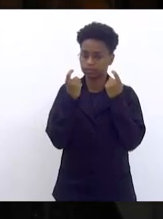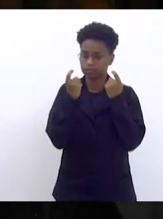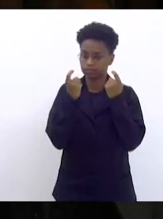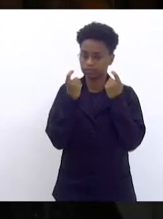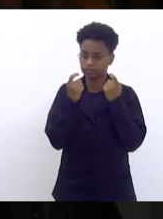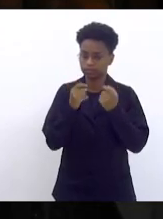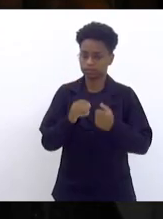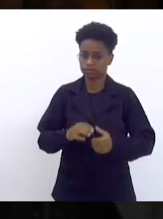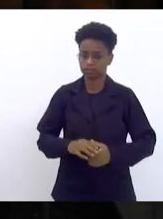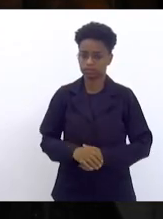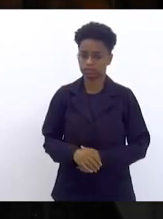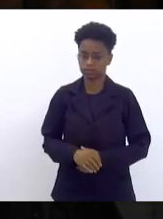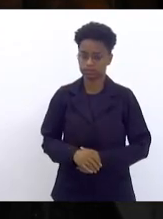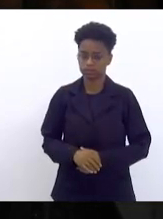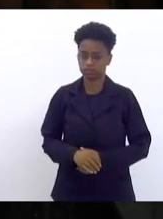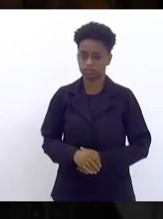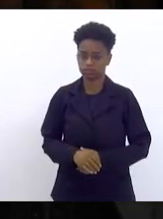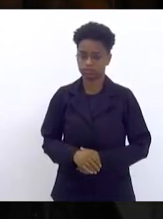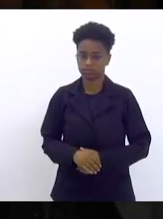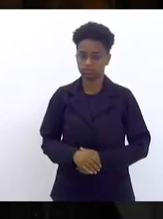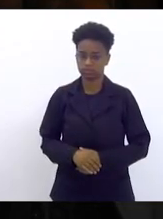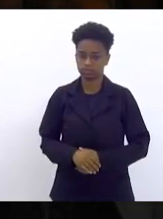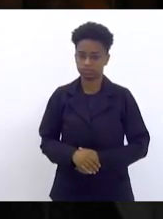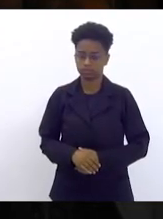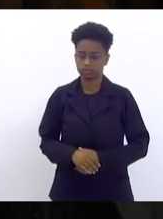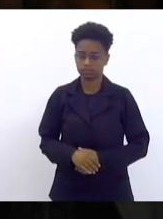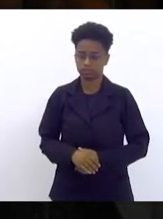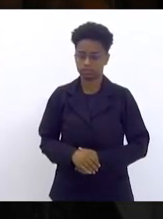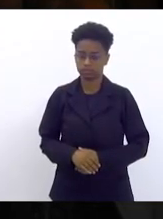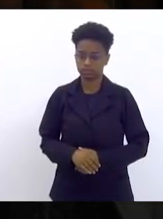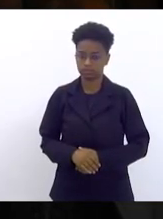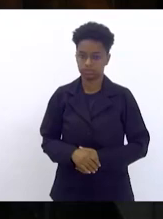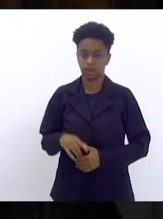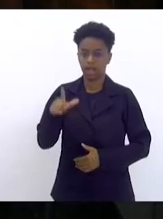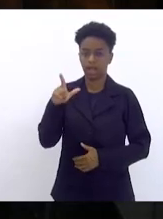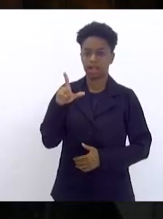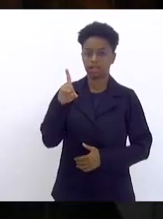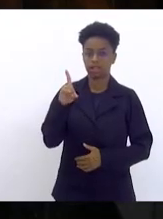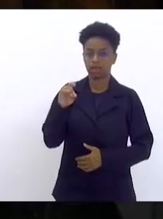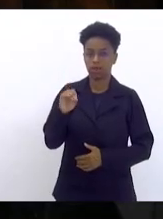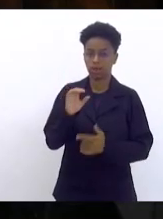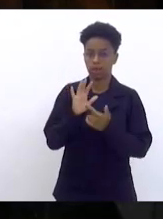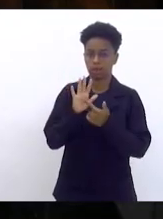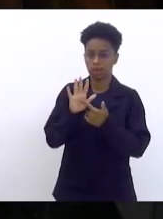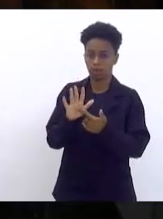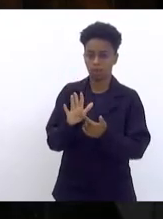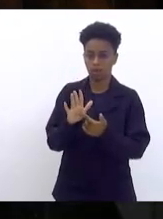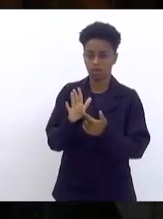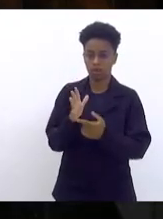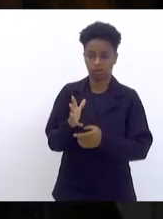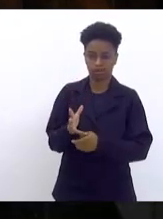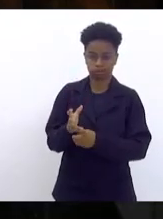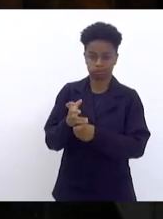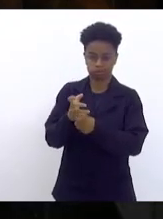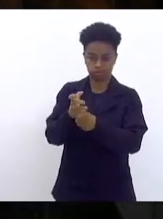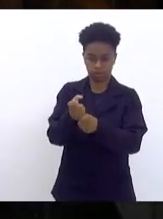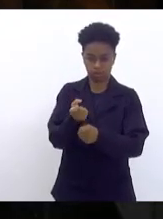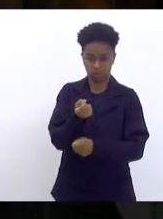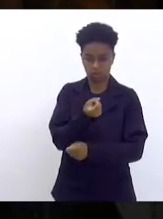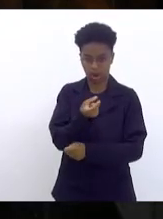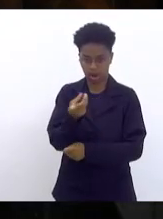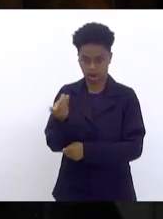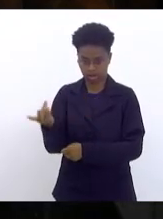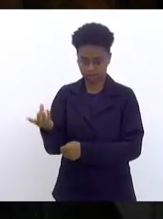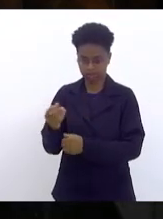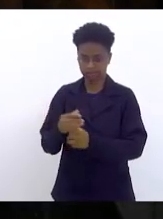projetados pela LDO para os exercícios